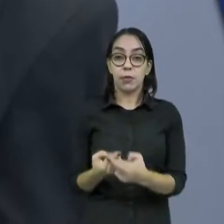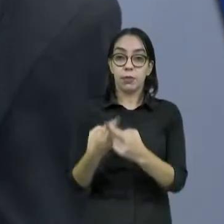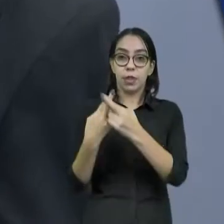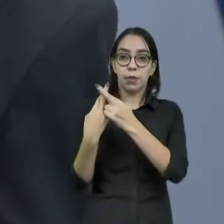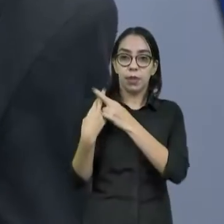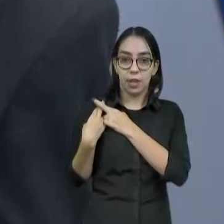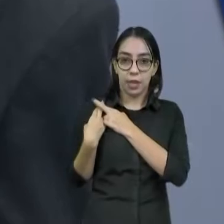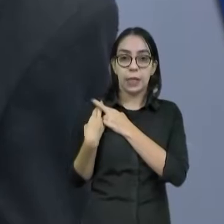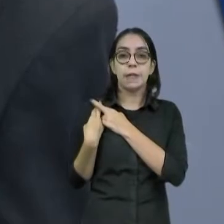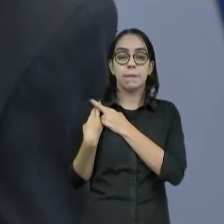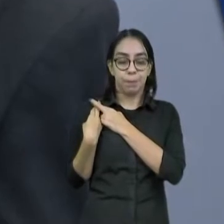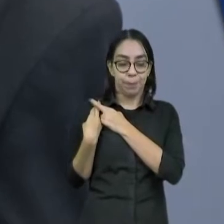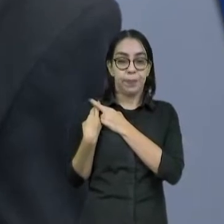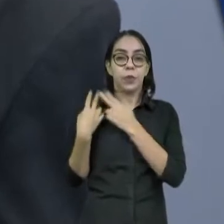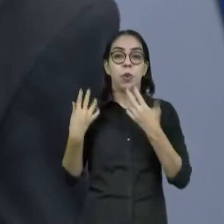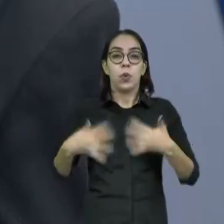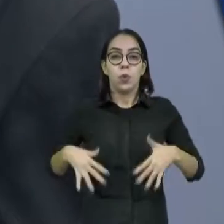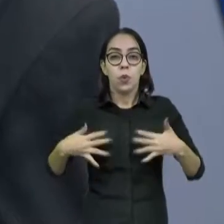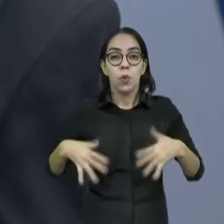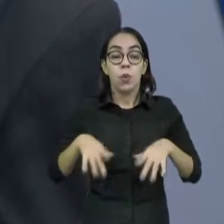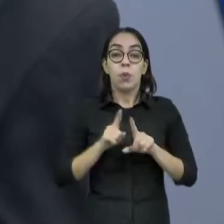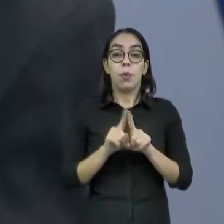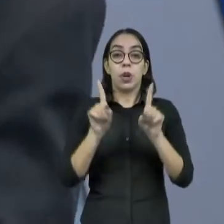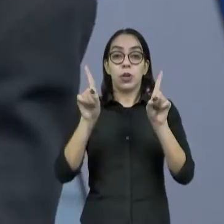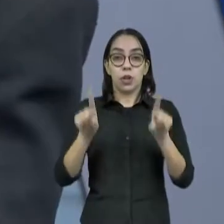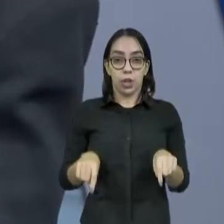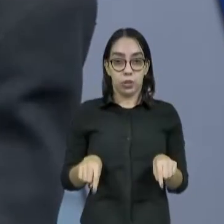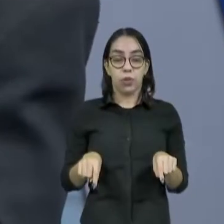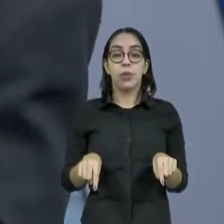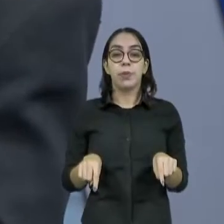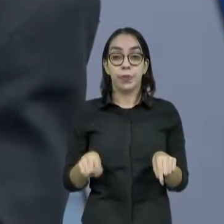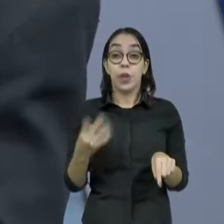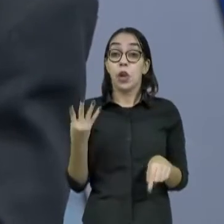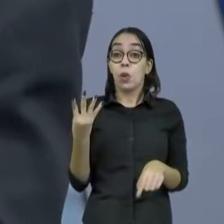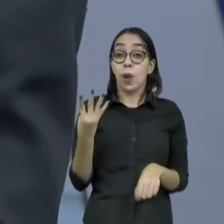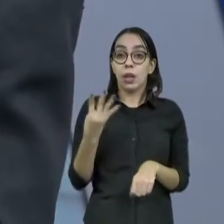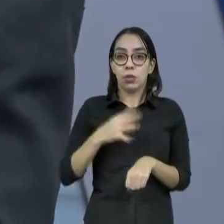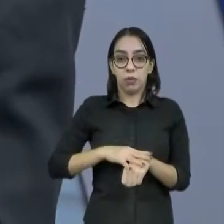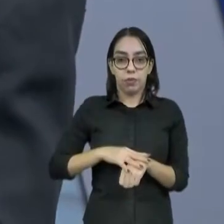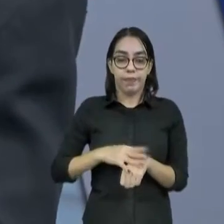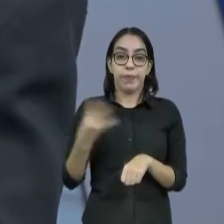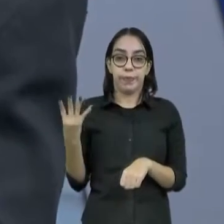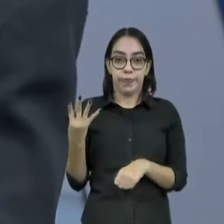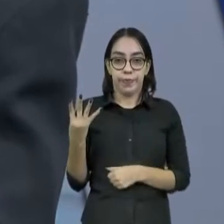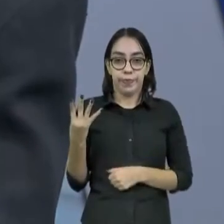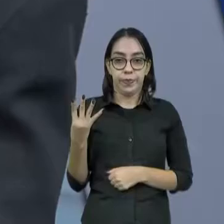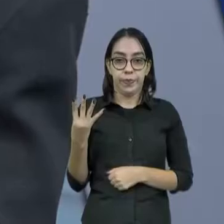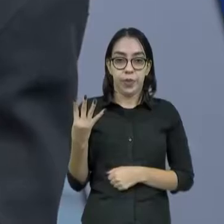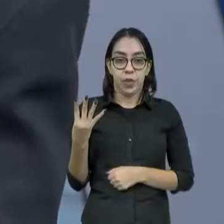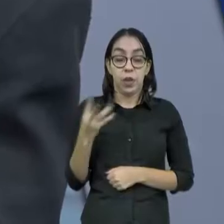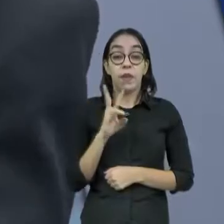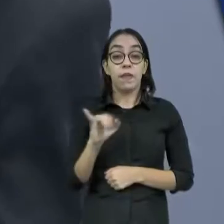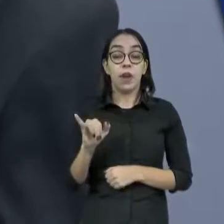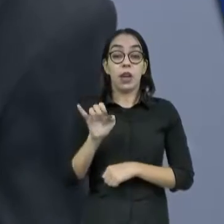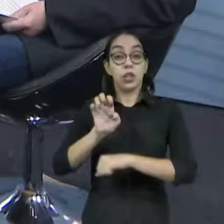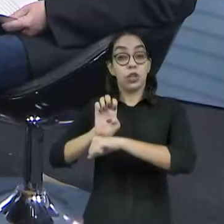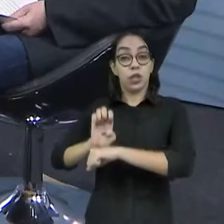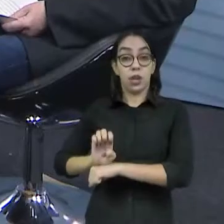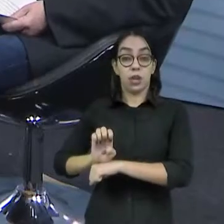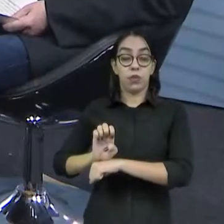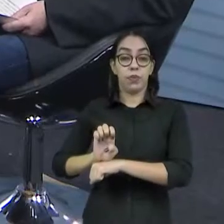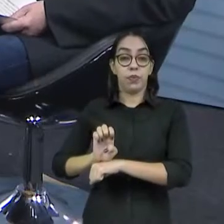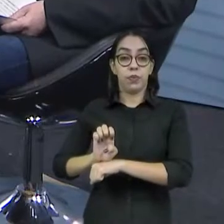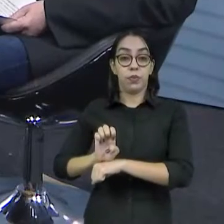essa questão do plano plurianual, que são os próximos quatro anos inseridos no contexto de um planejamento de Estado, o Ceará 2050,